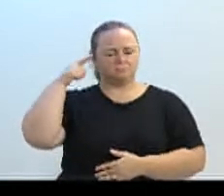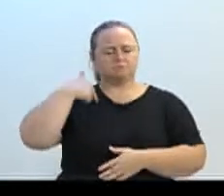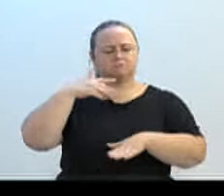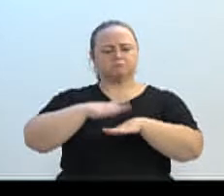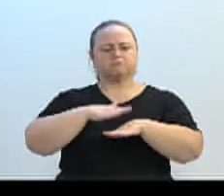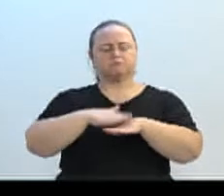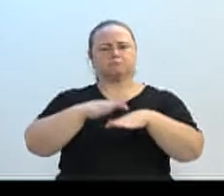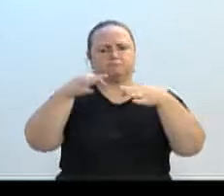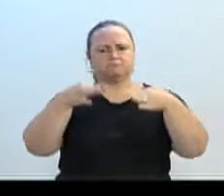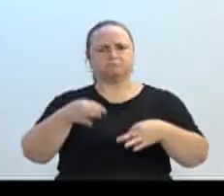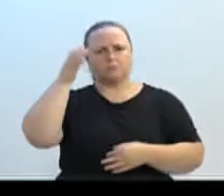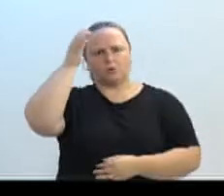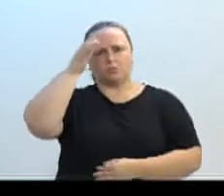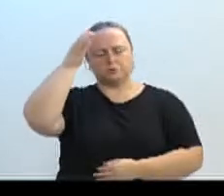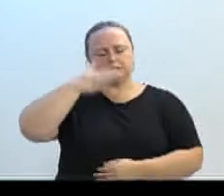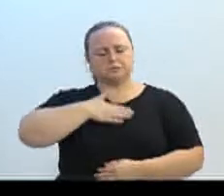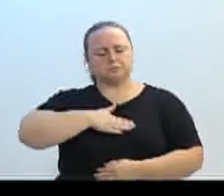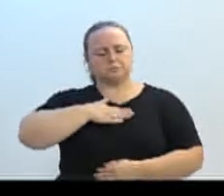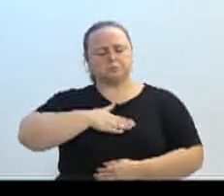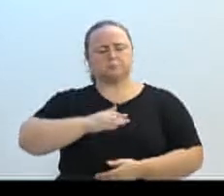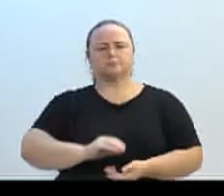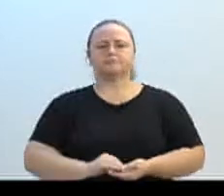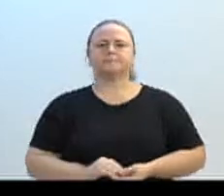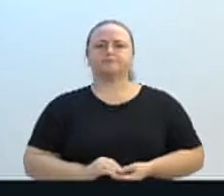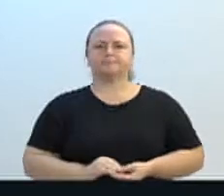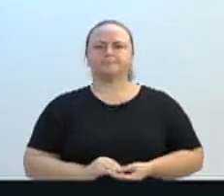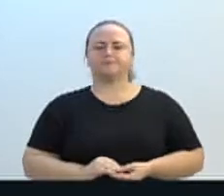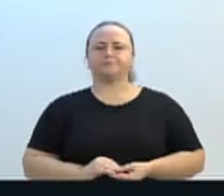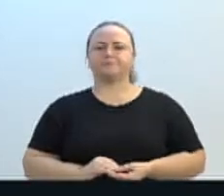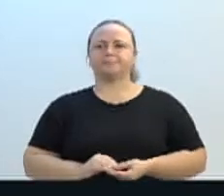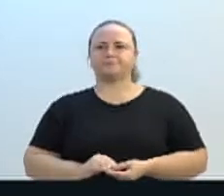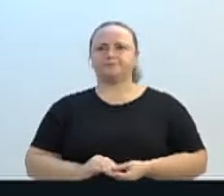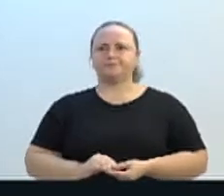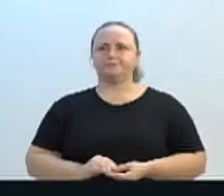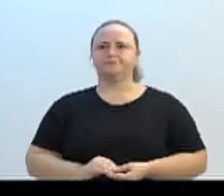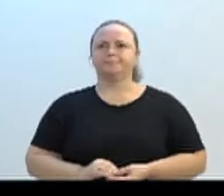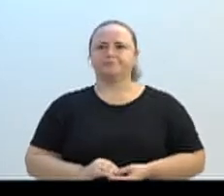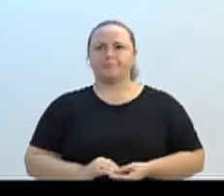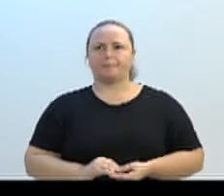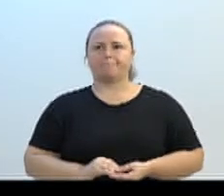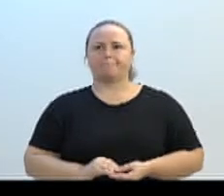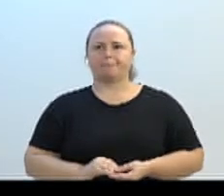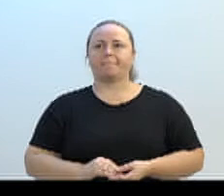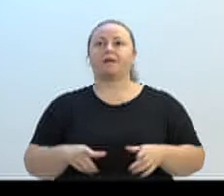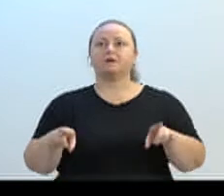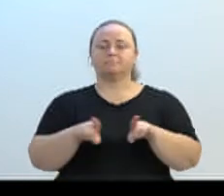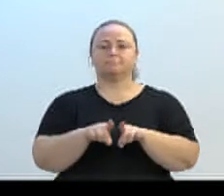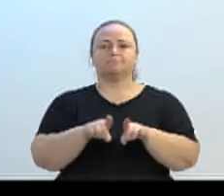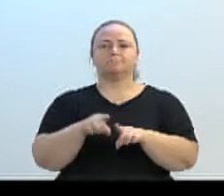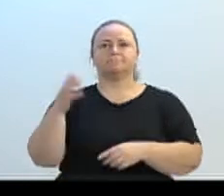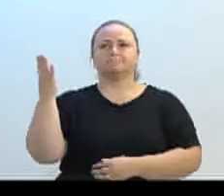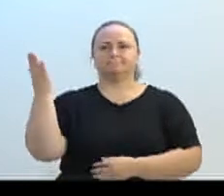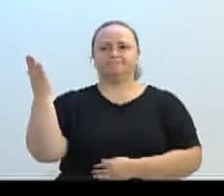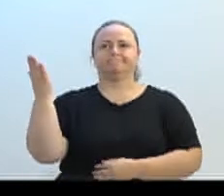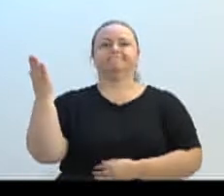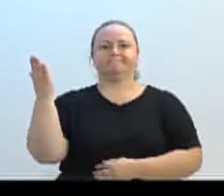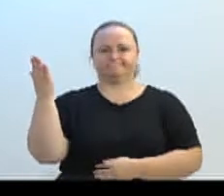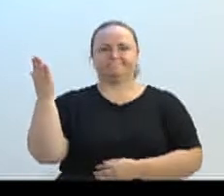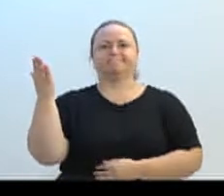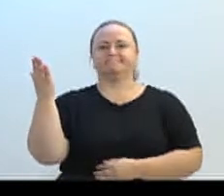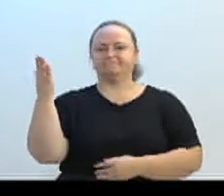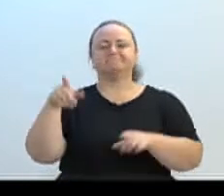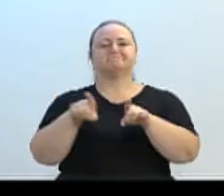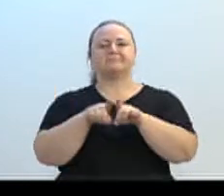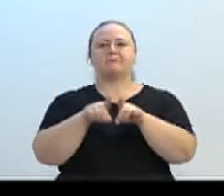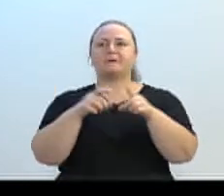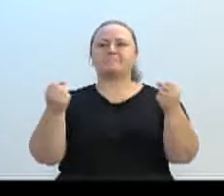E, seguinte, a próxima foto também, se puder colocar e parar, também esse sonho, esse sonho aí da academia da Estatutivas,